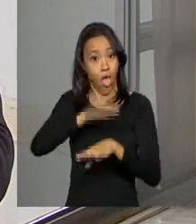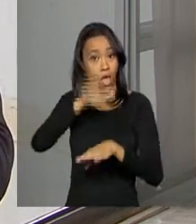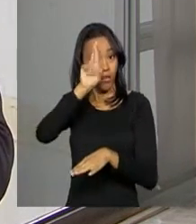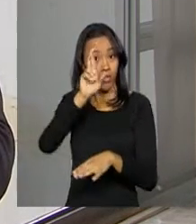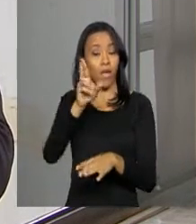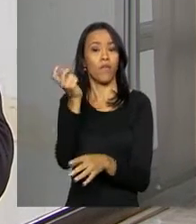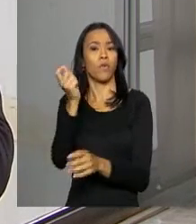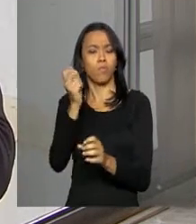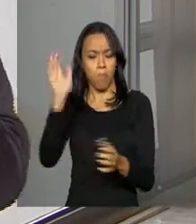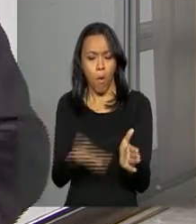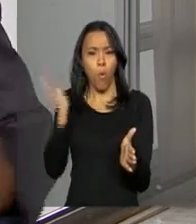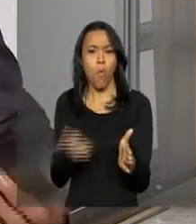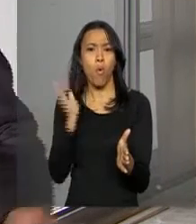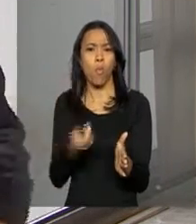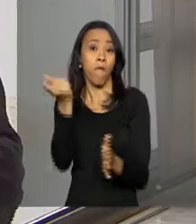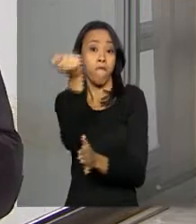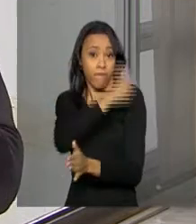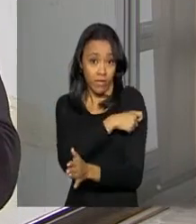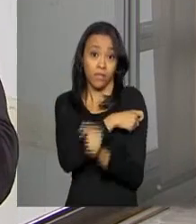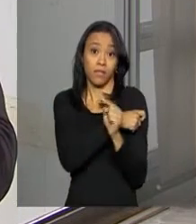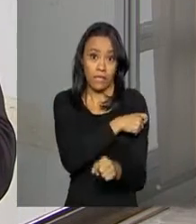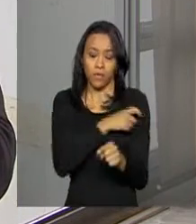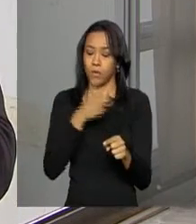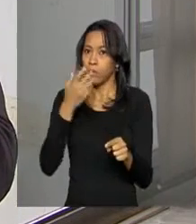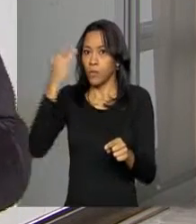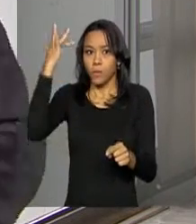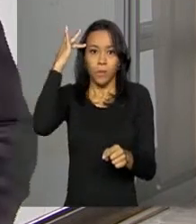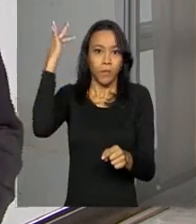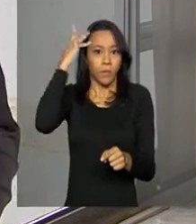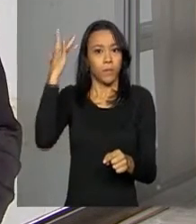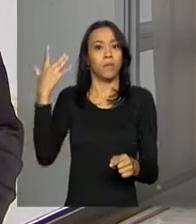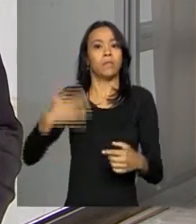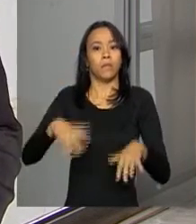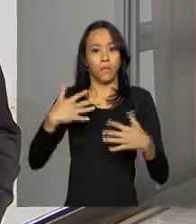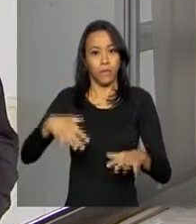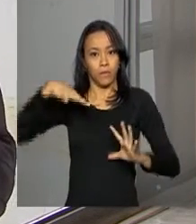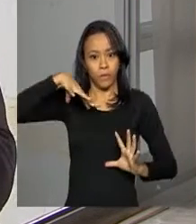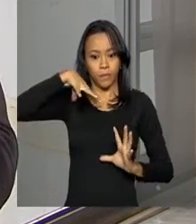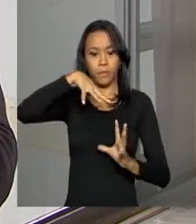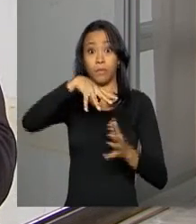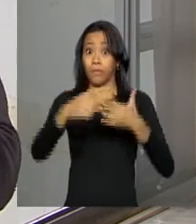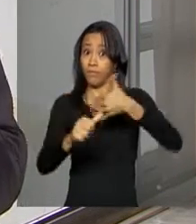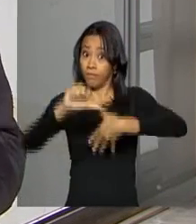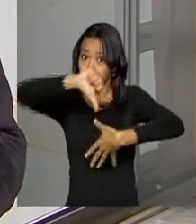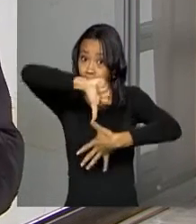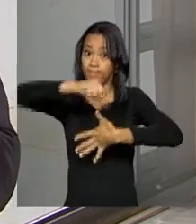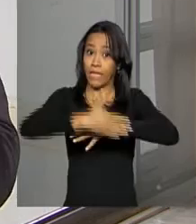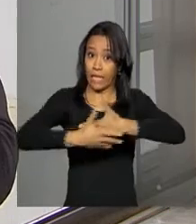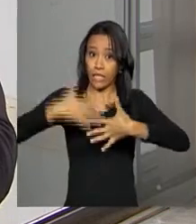vacinas. Ele é considerado um dos maiores e mais modernos centros da América Latina.